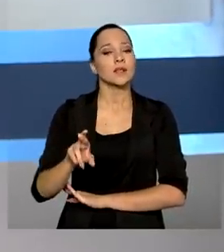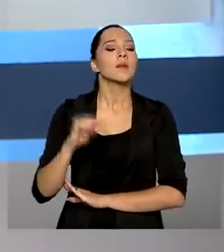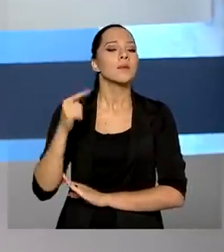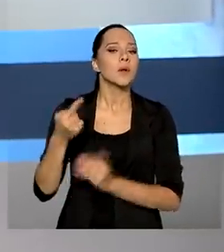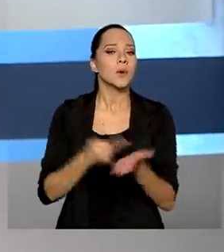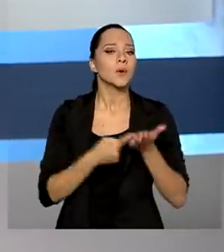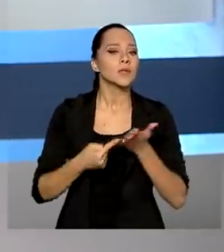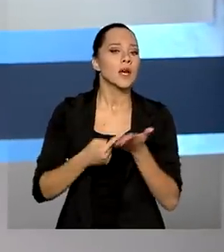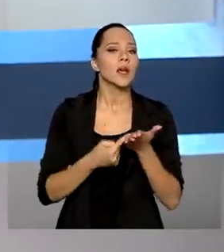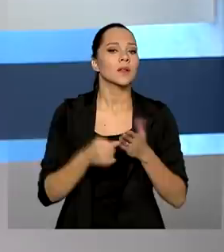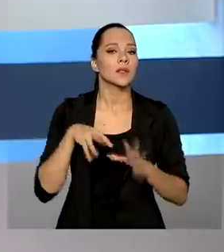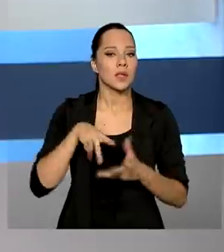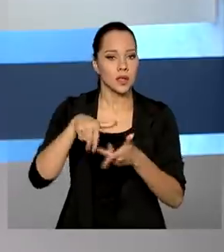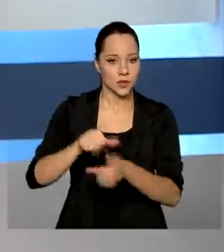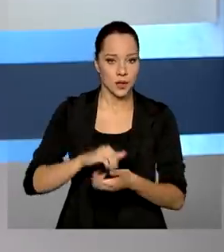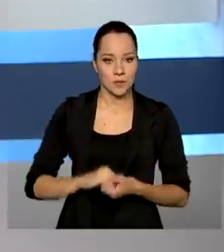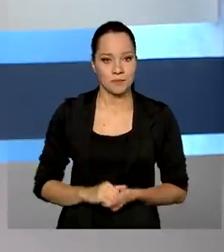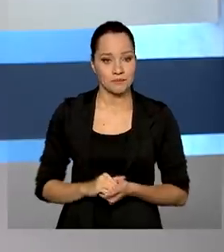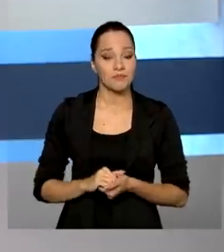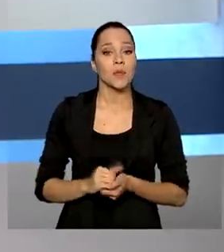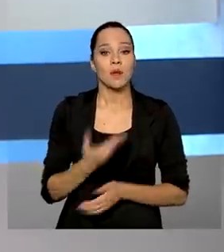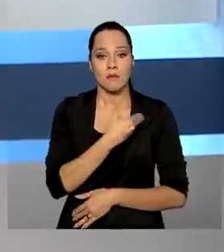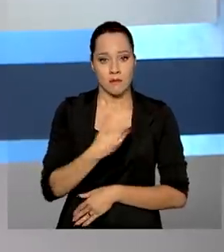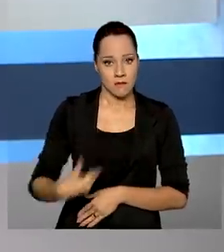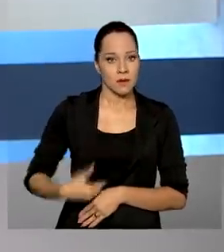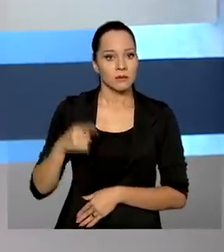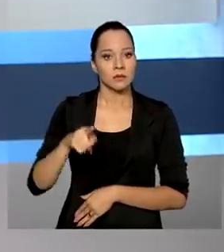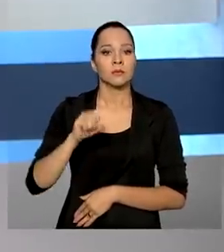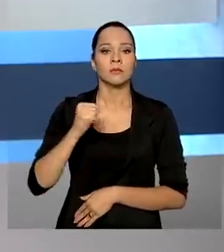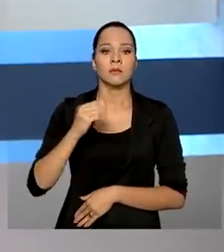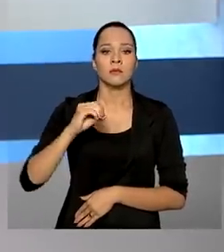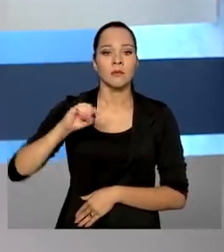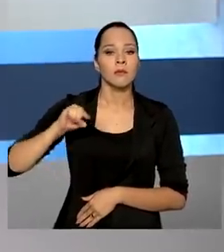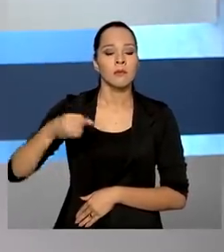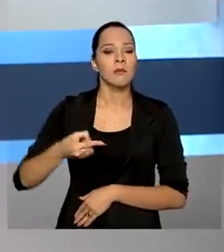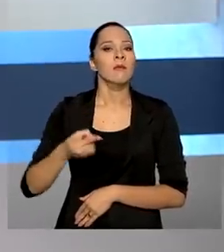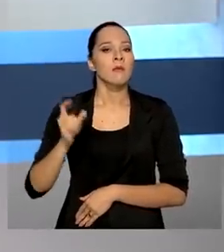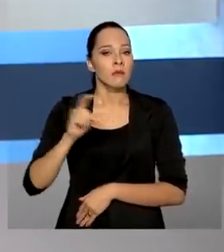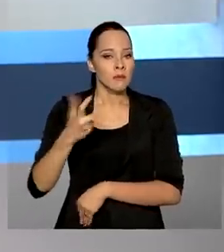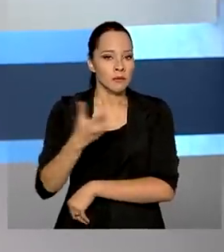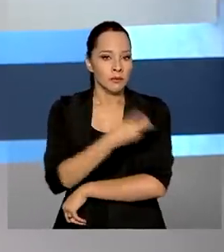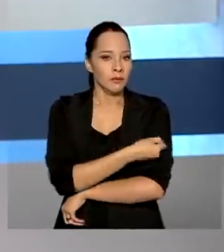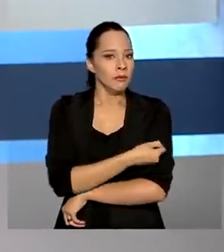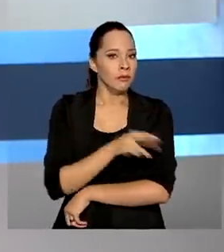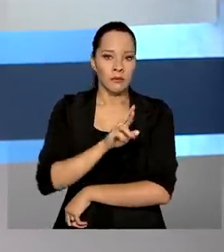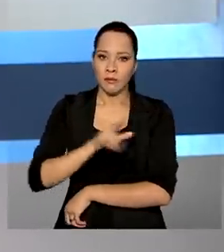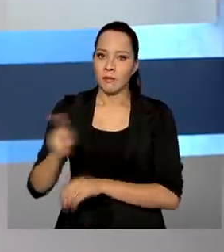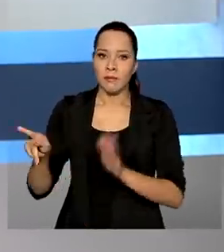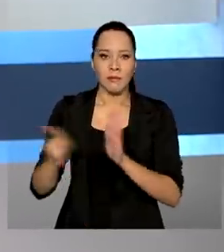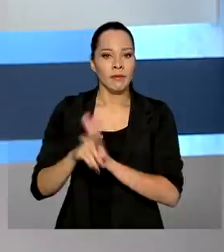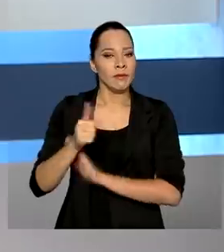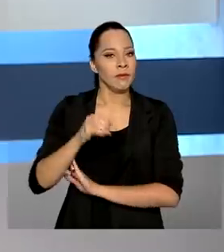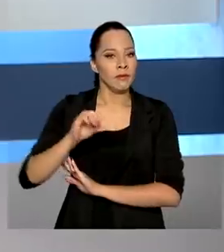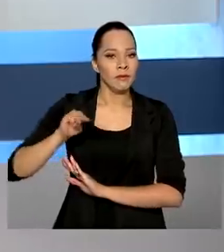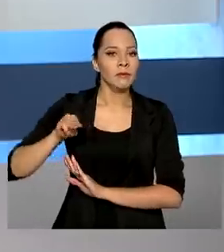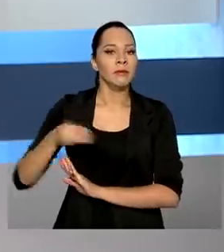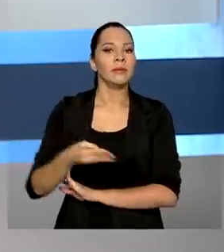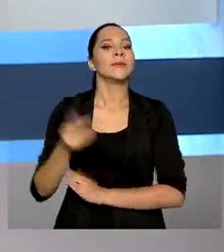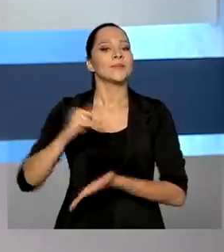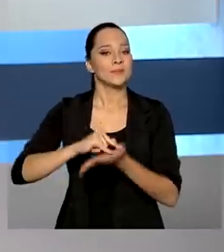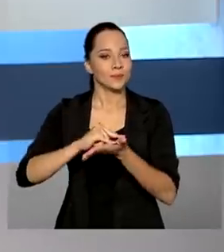internacional Covax Facility. De acordo com o governo, essas 800 mil doses não fazem parte das 100 milhões